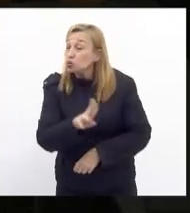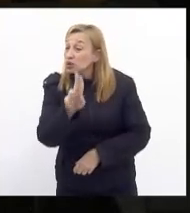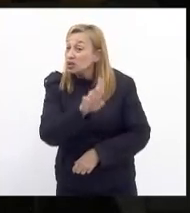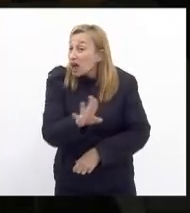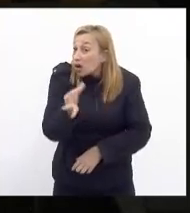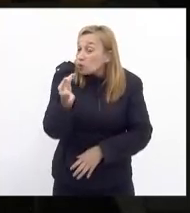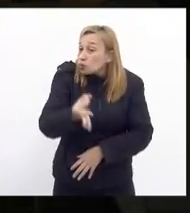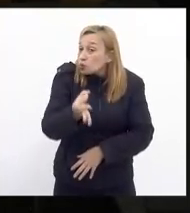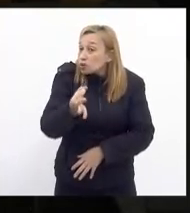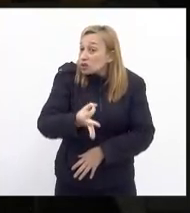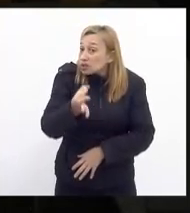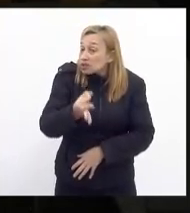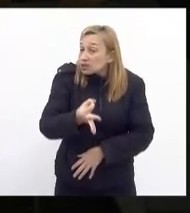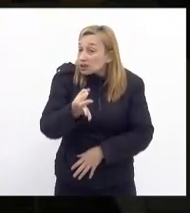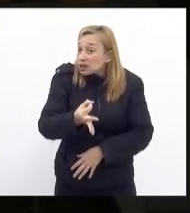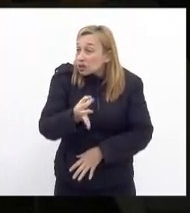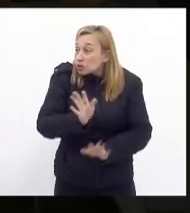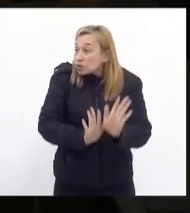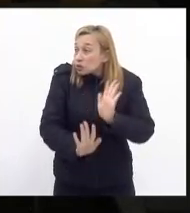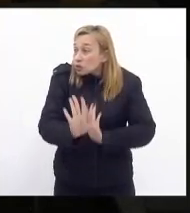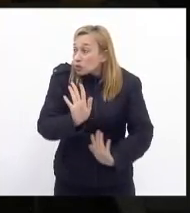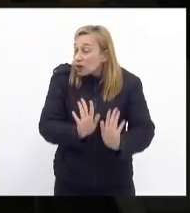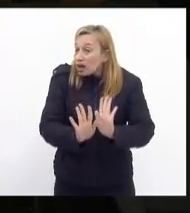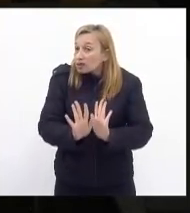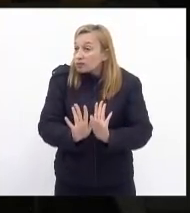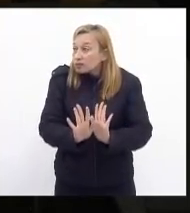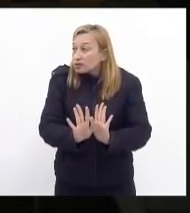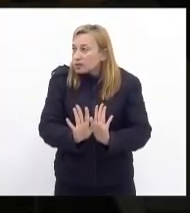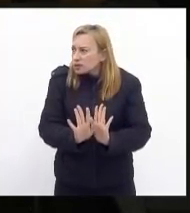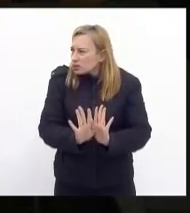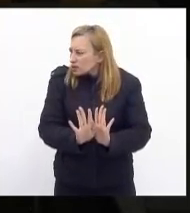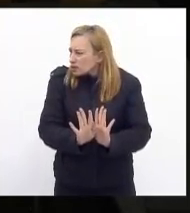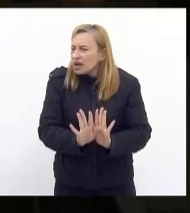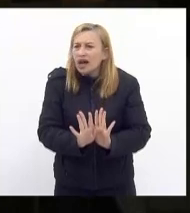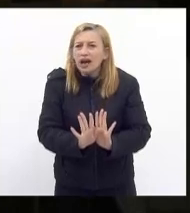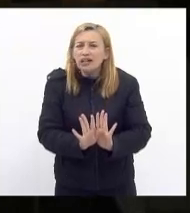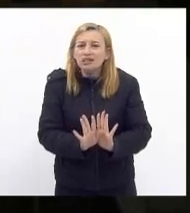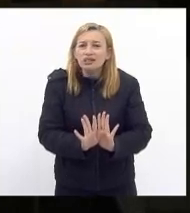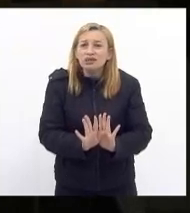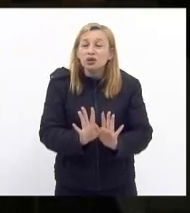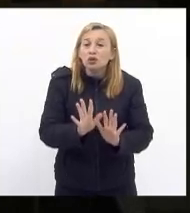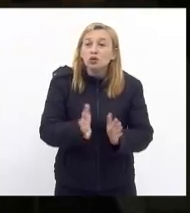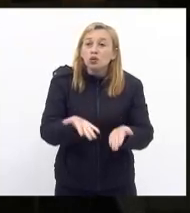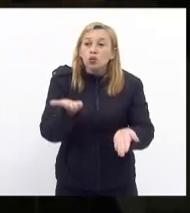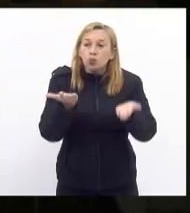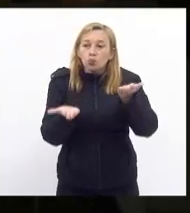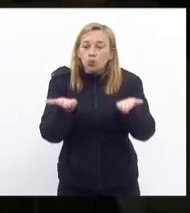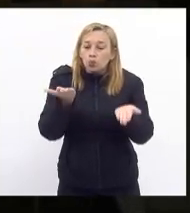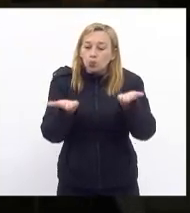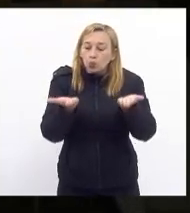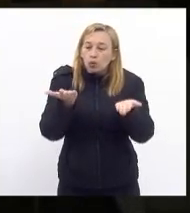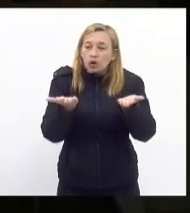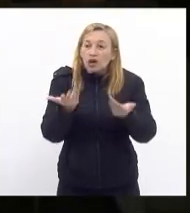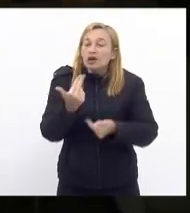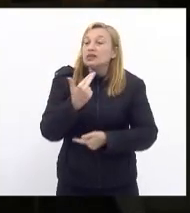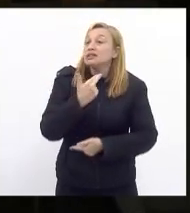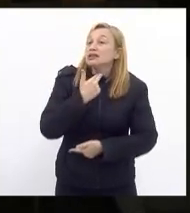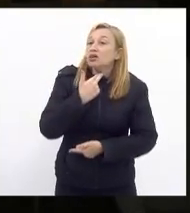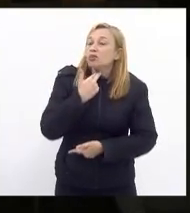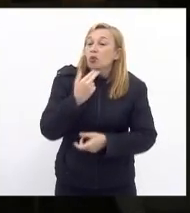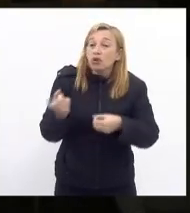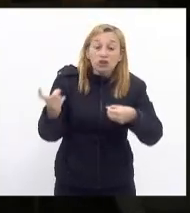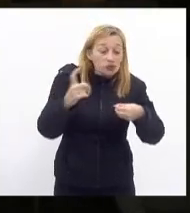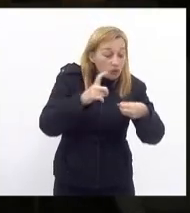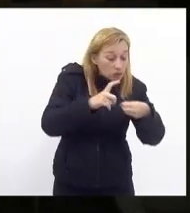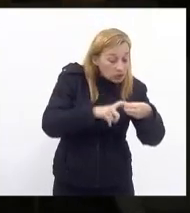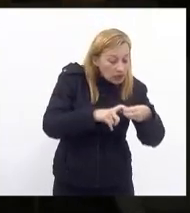gradação nesse momento é buscar o ponto de equilíbrio não se pode voltar